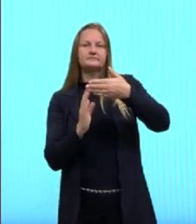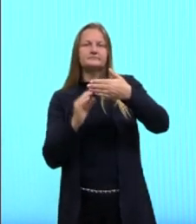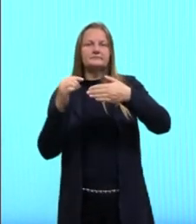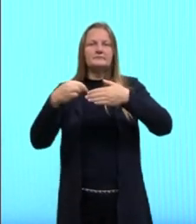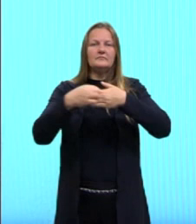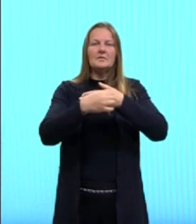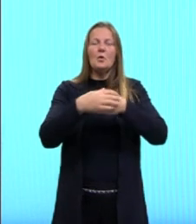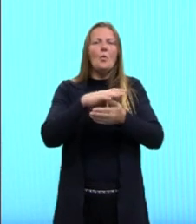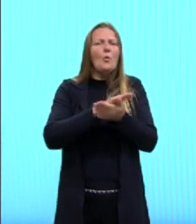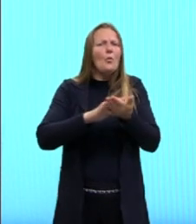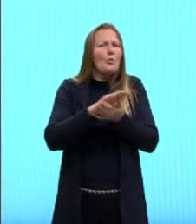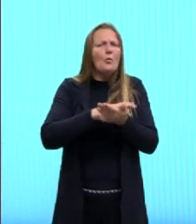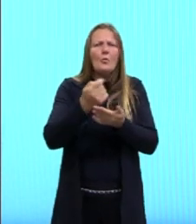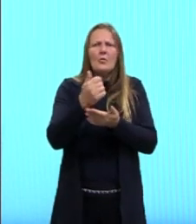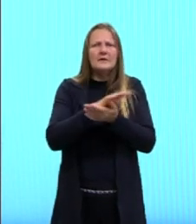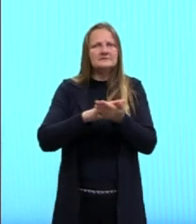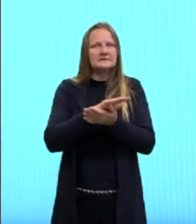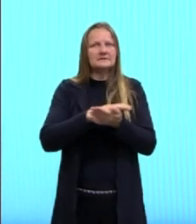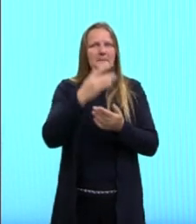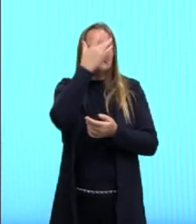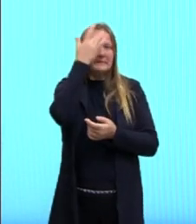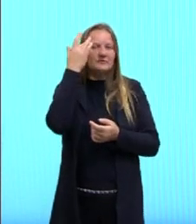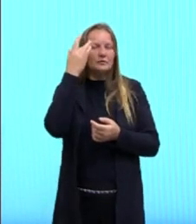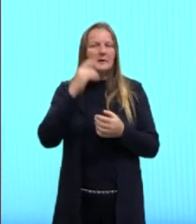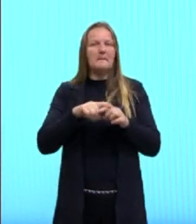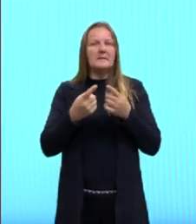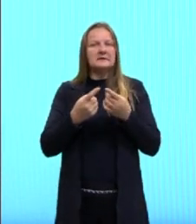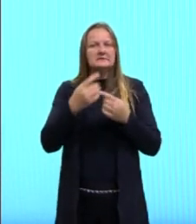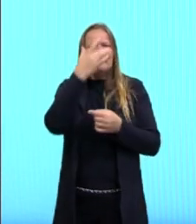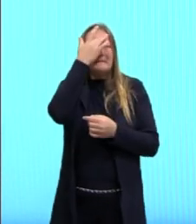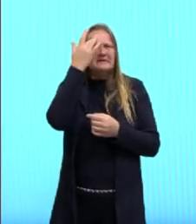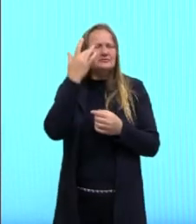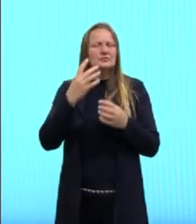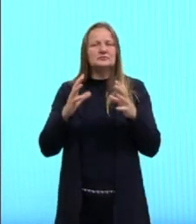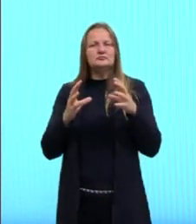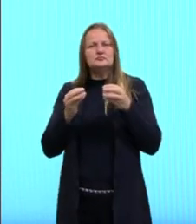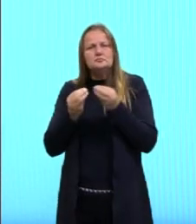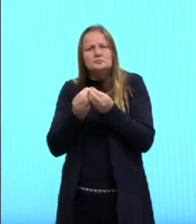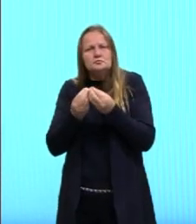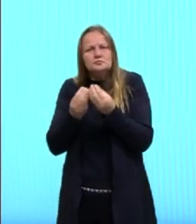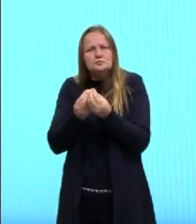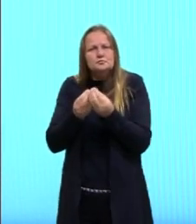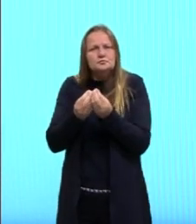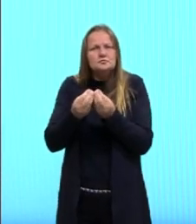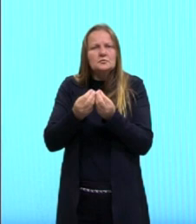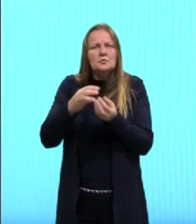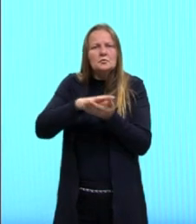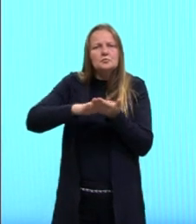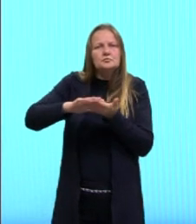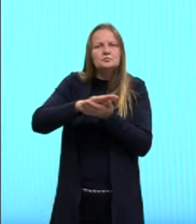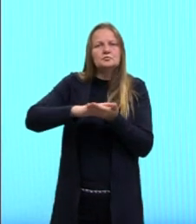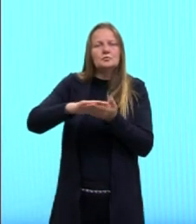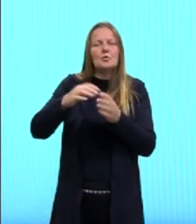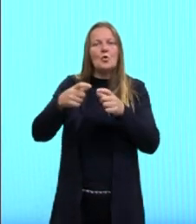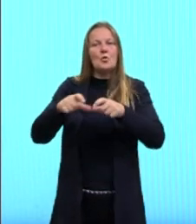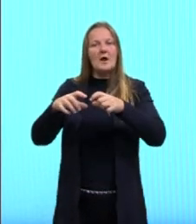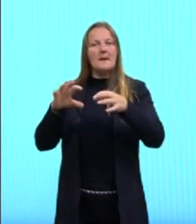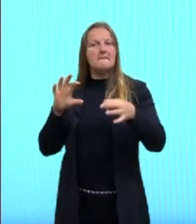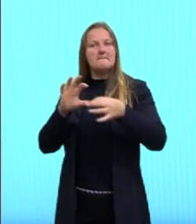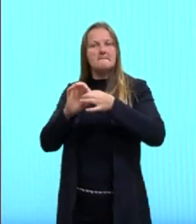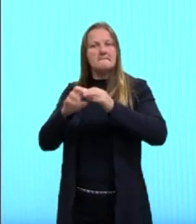que não mora quase ninguém, tá? Então, é grande a quantidade de pessoas, só que ao mesmo tempo elas estão vinculadas a um lugar